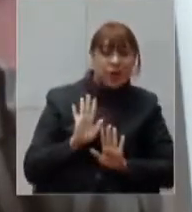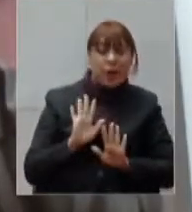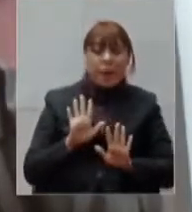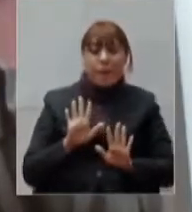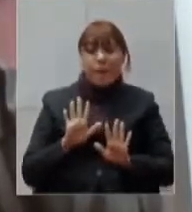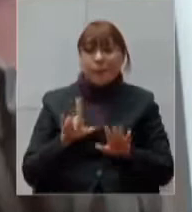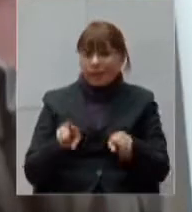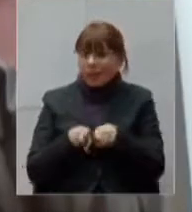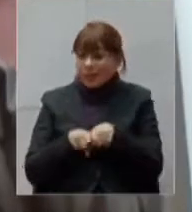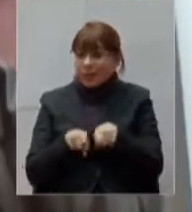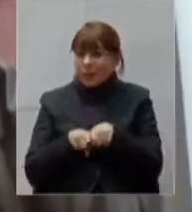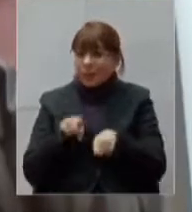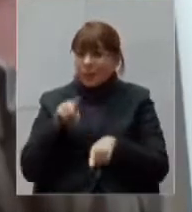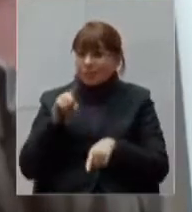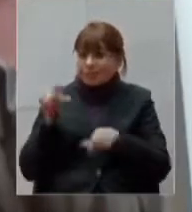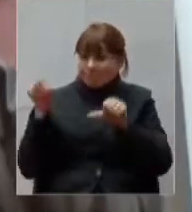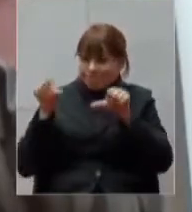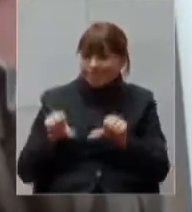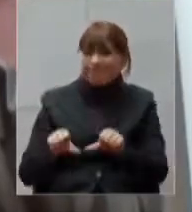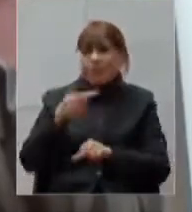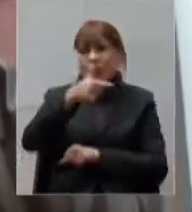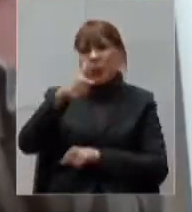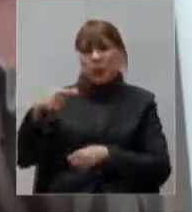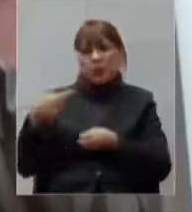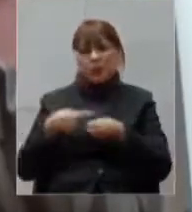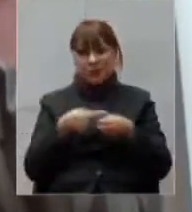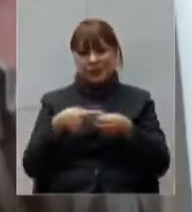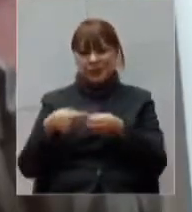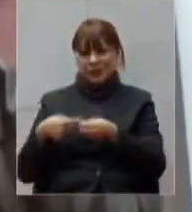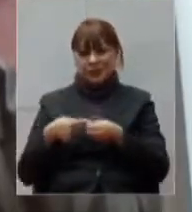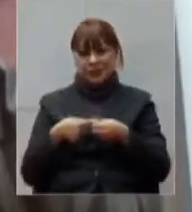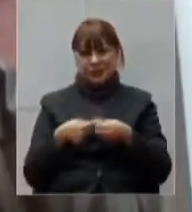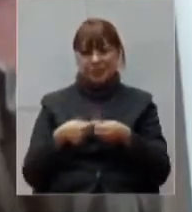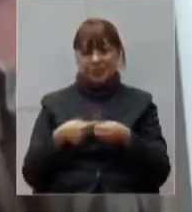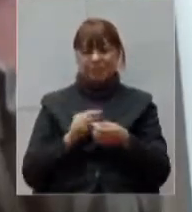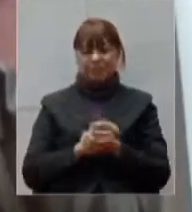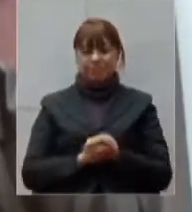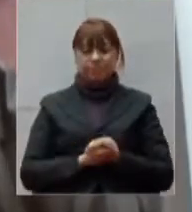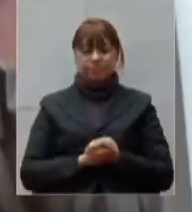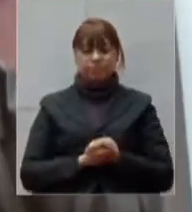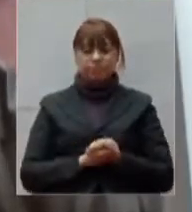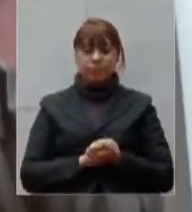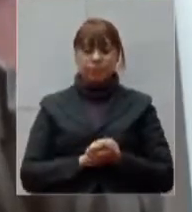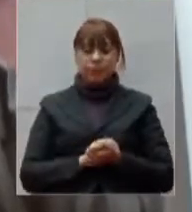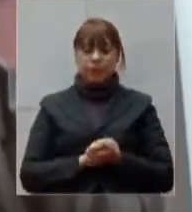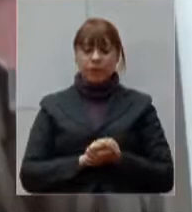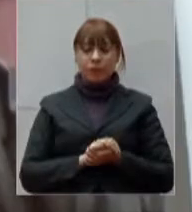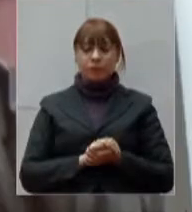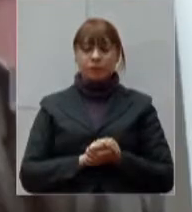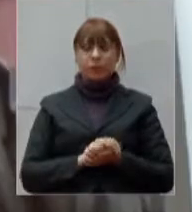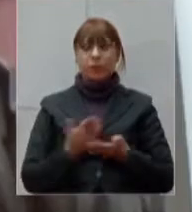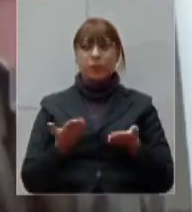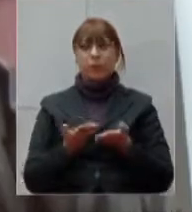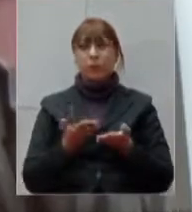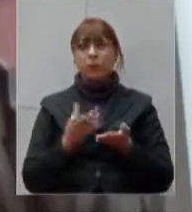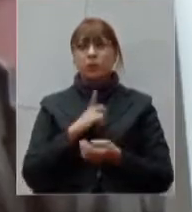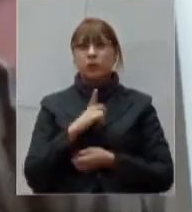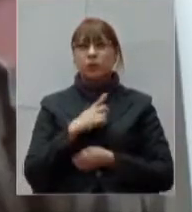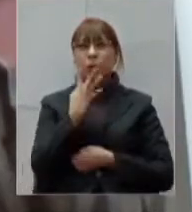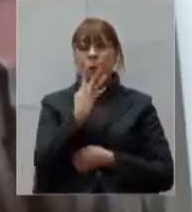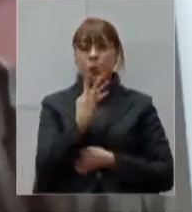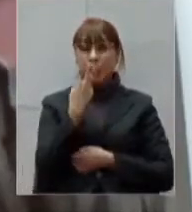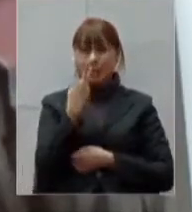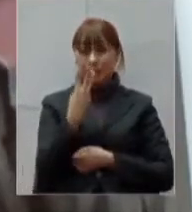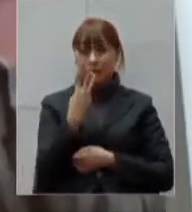o agravamento em outras cidades. Nós, hoje, temos 43 óbitos